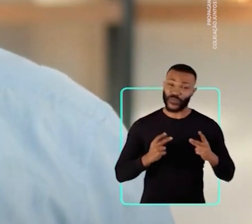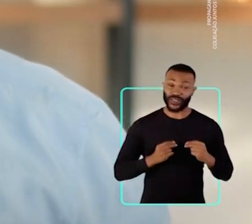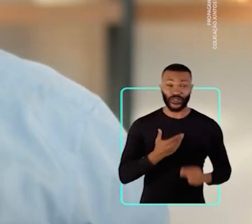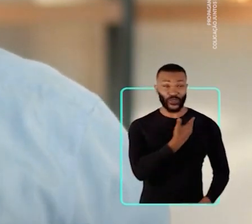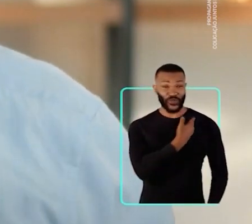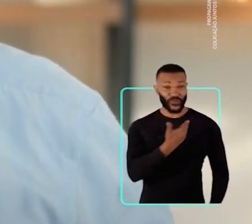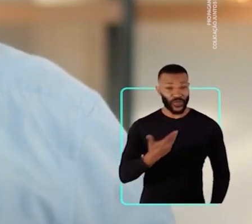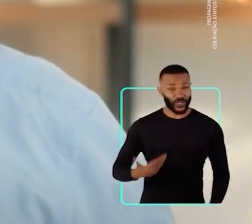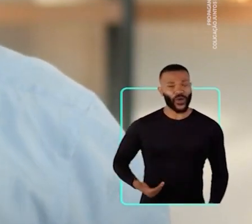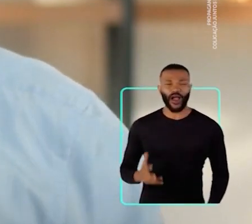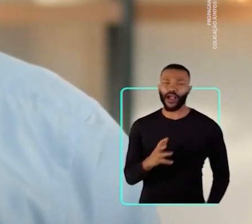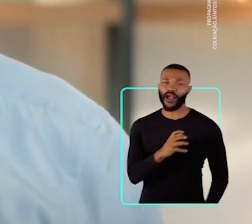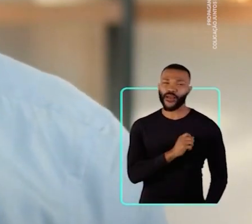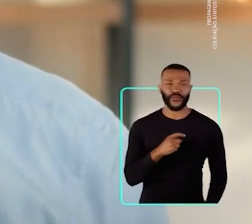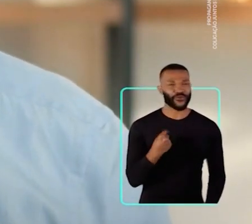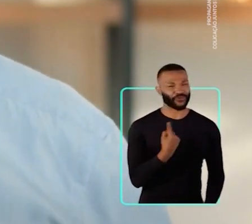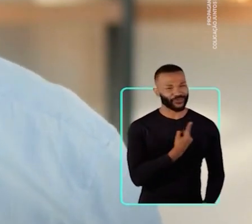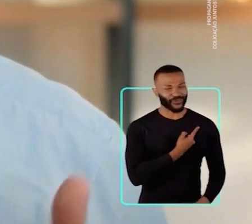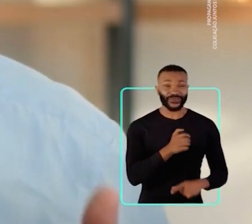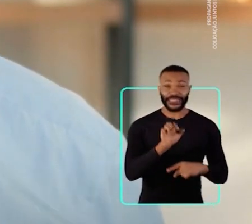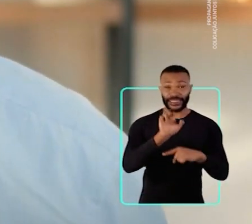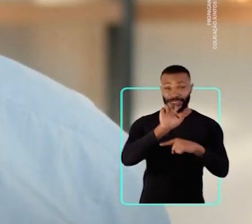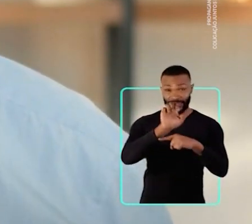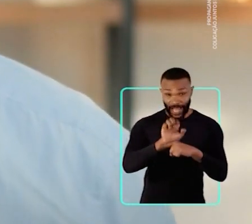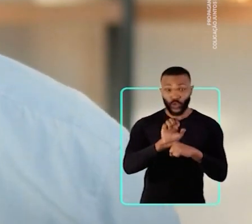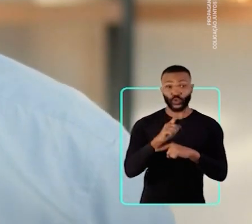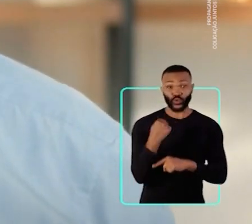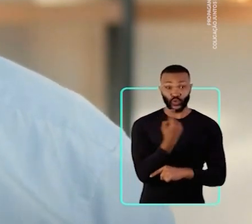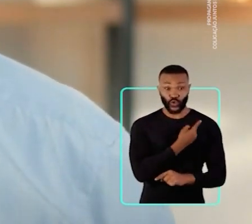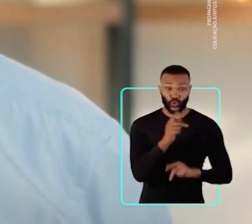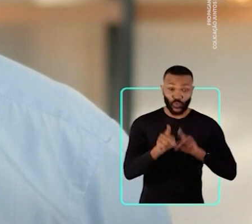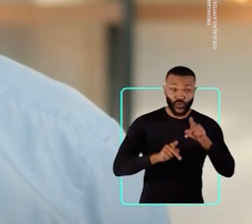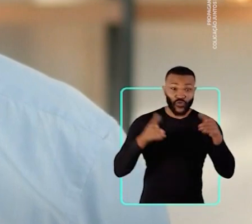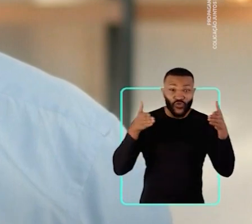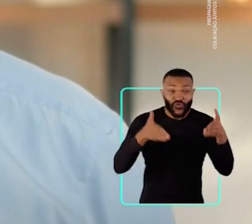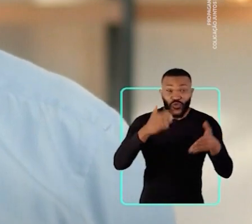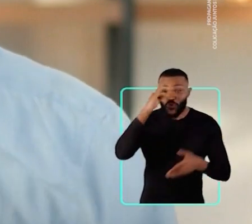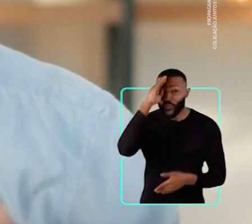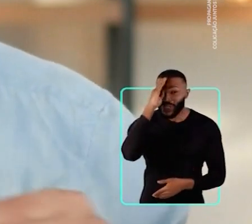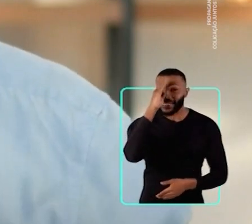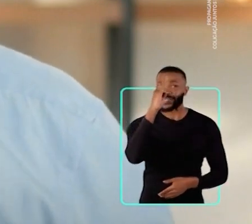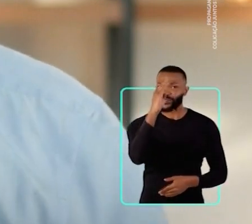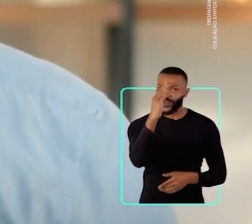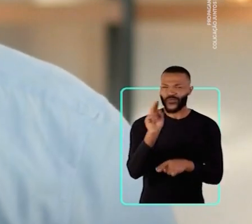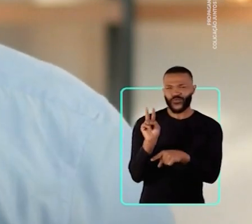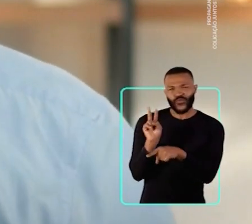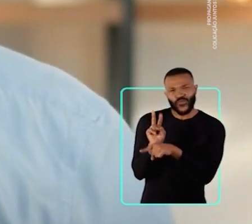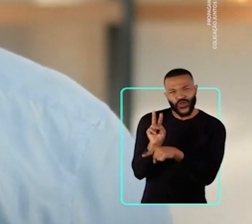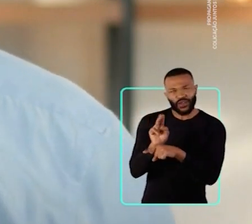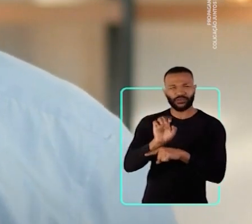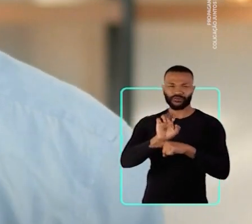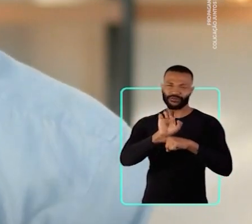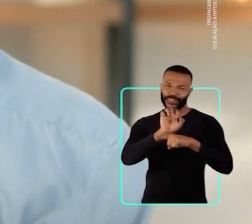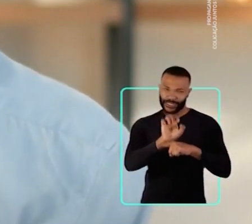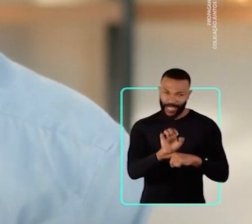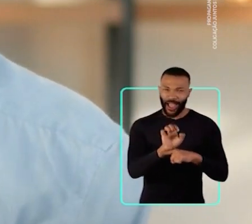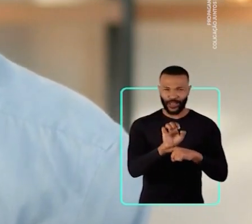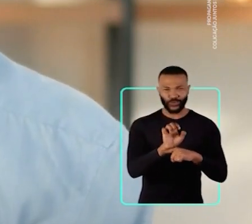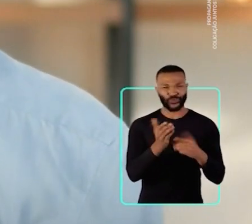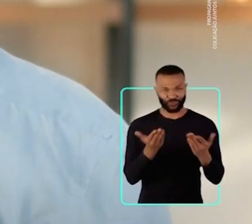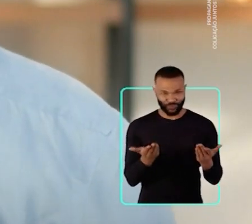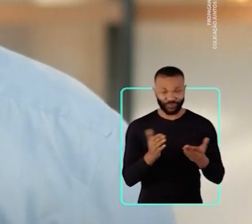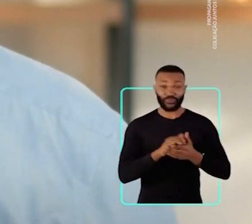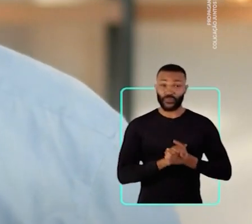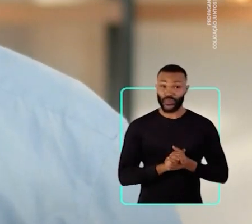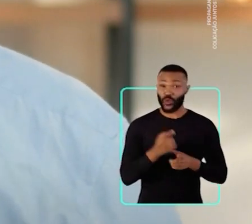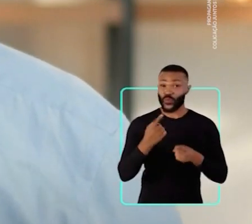governador que ame o nosso estado, que coloque o nosso povo em primeiro lugar e que proteja o nosso estado de aventuras.